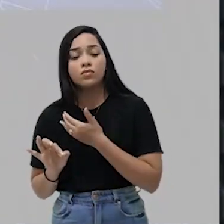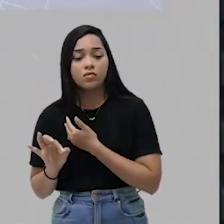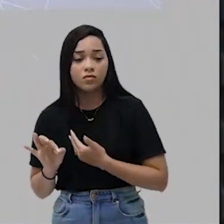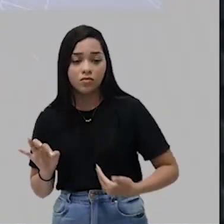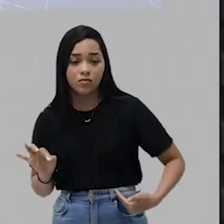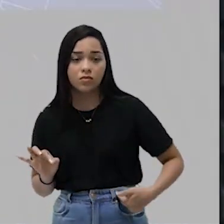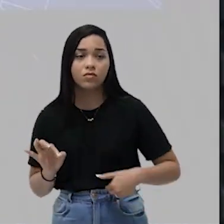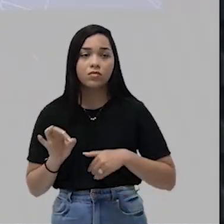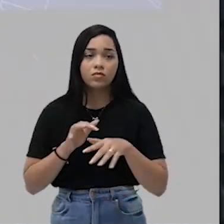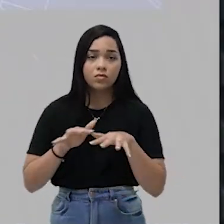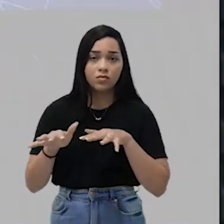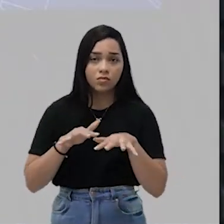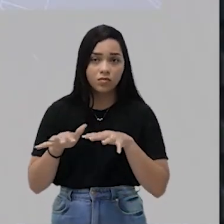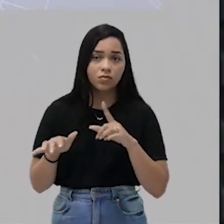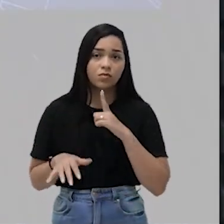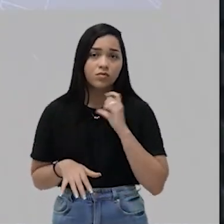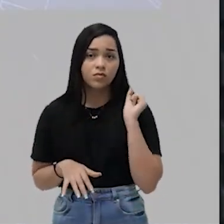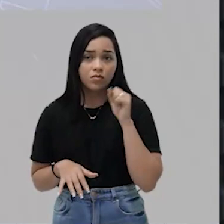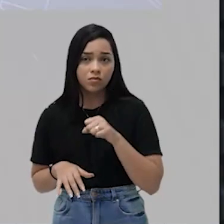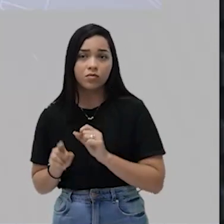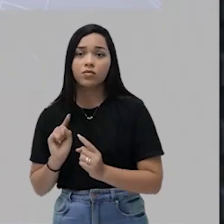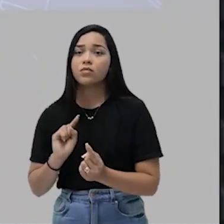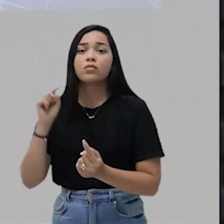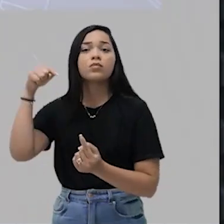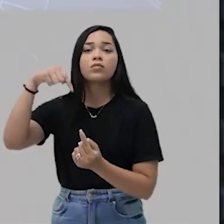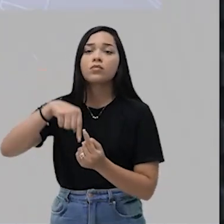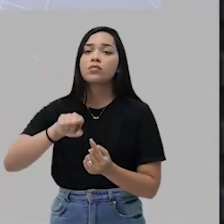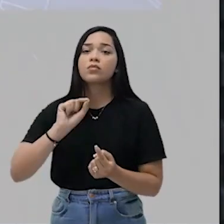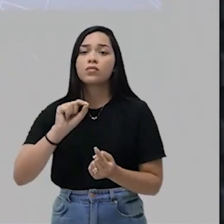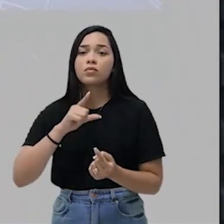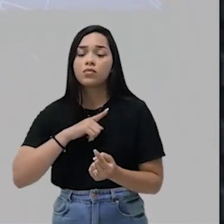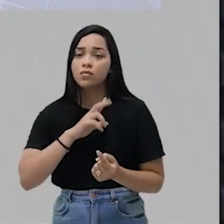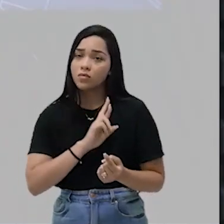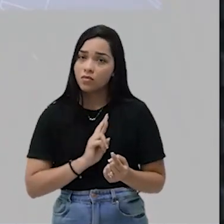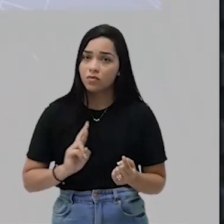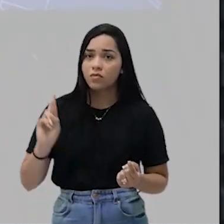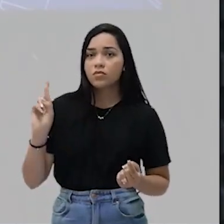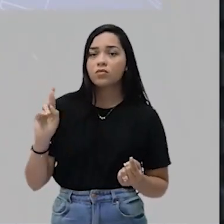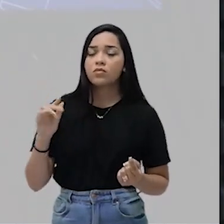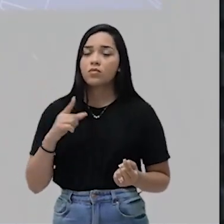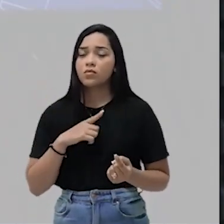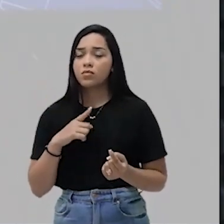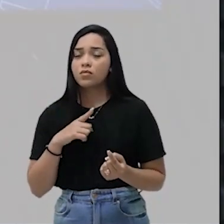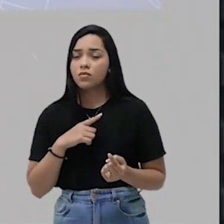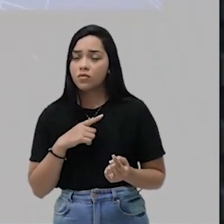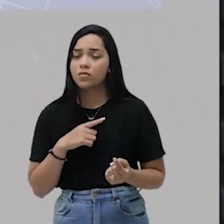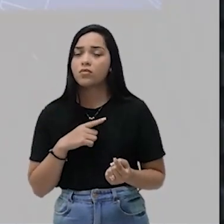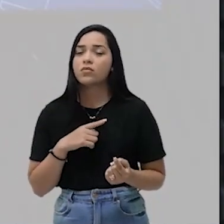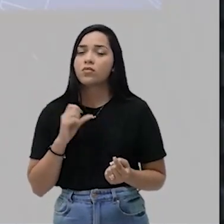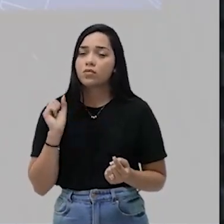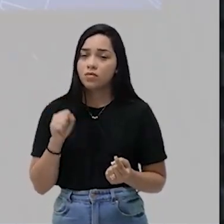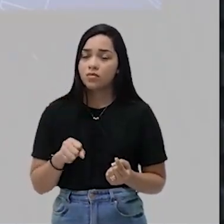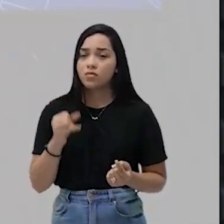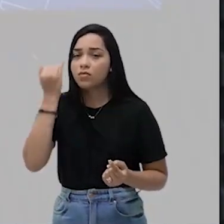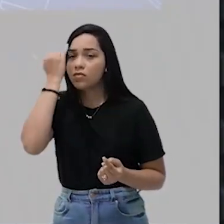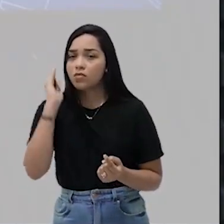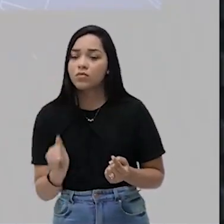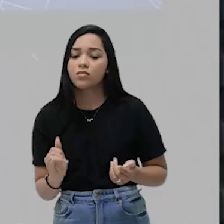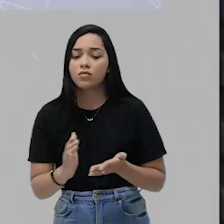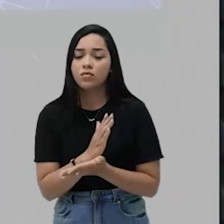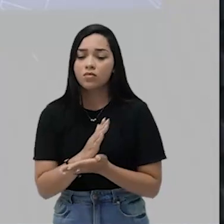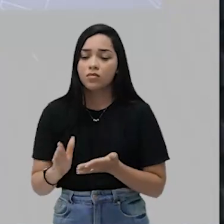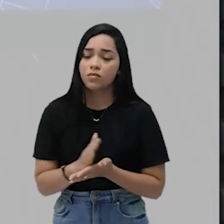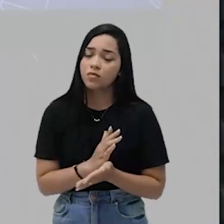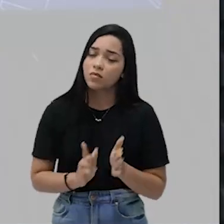o movimento que trouxe como justificativa religiosa, teve a justificativa ideológica, o aspecto